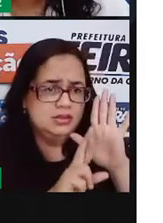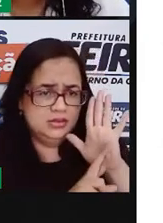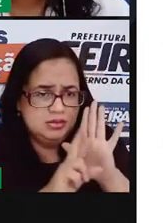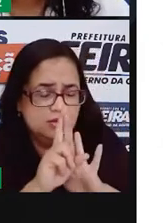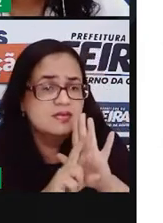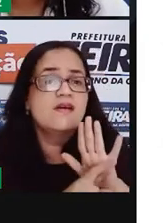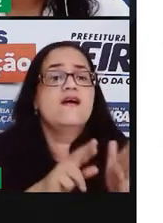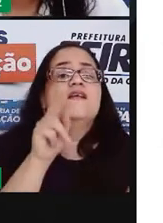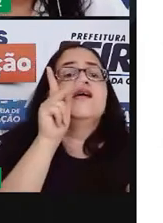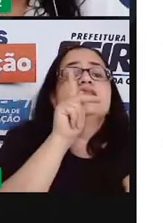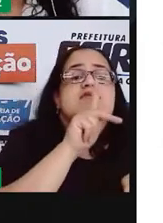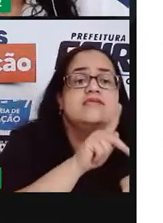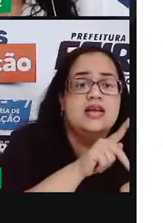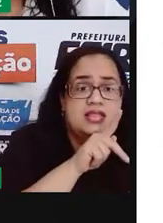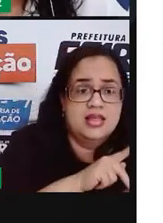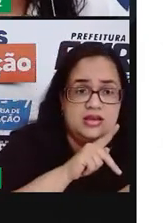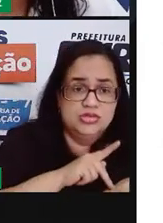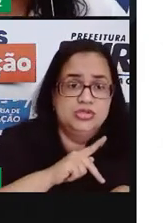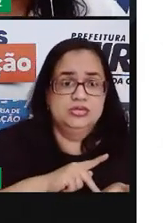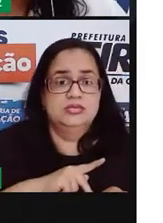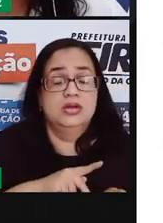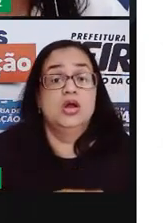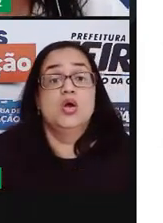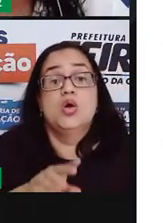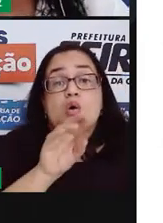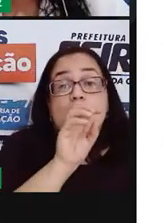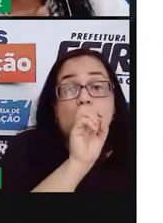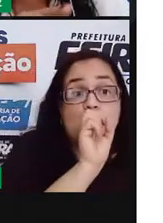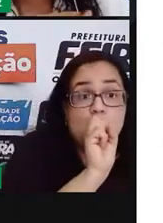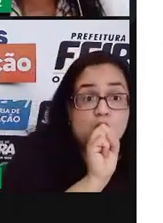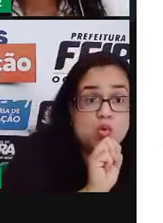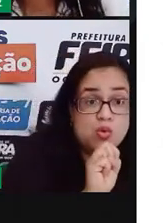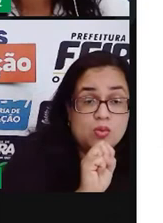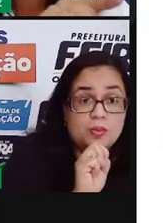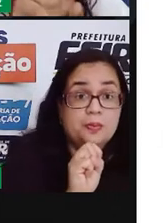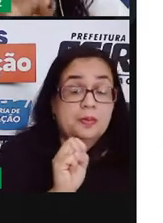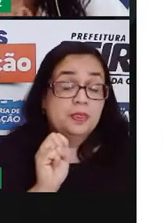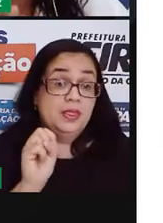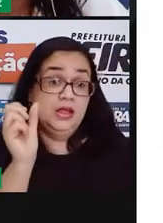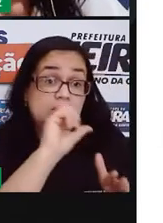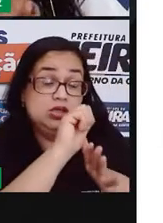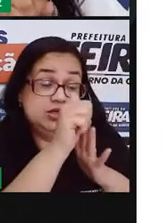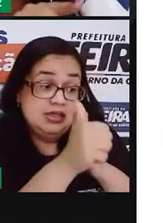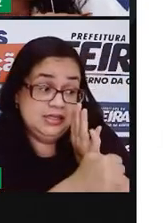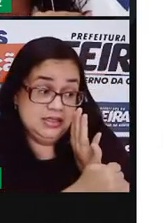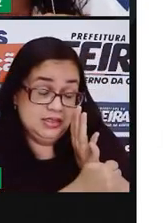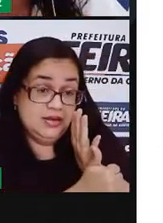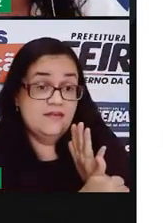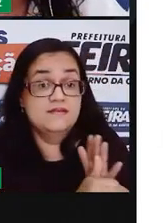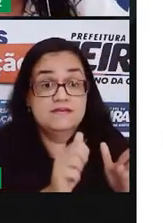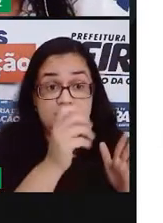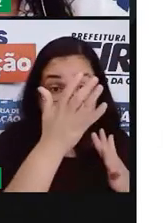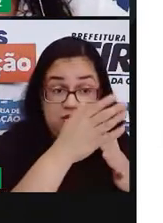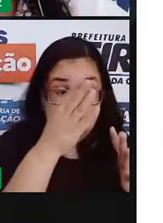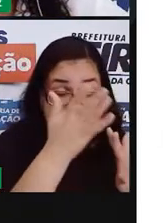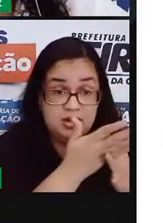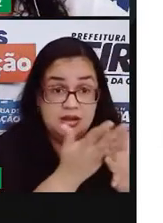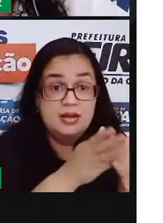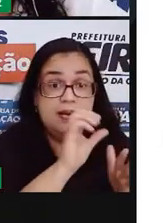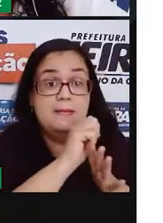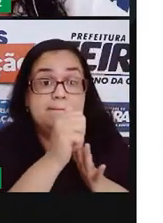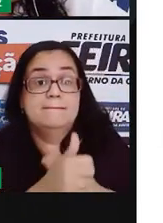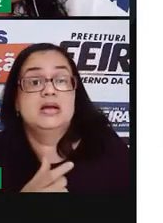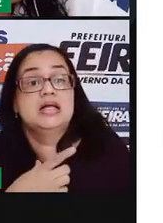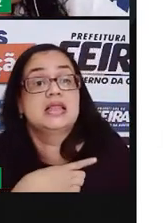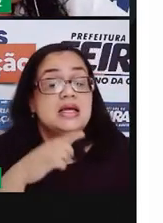Verdade! Quando o S está entre vogais, mas